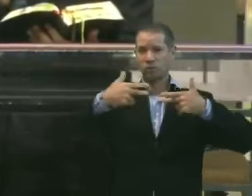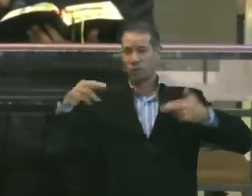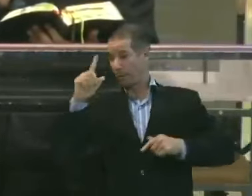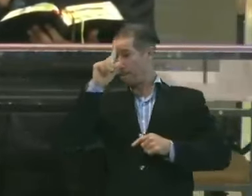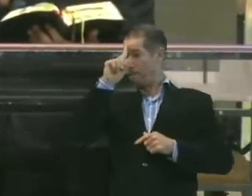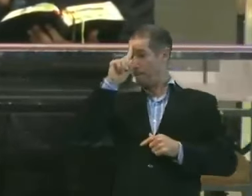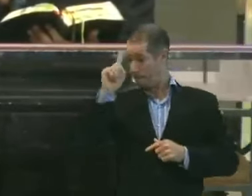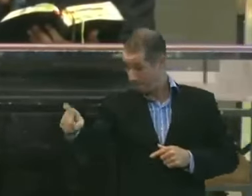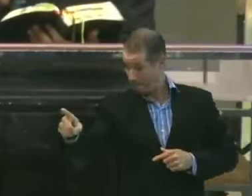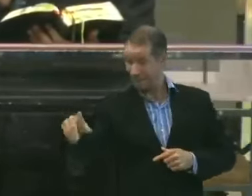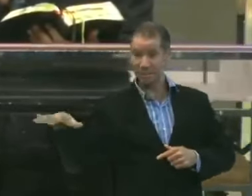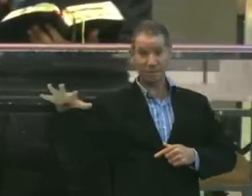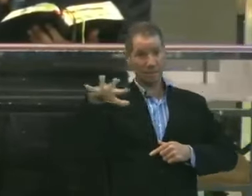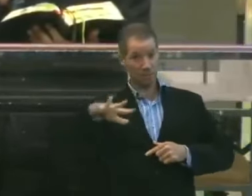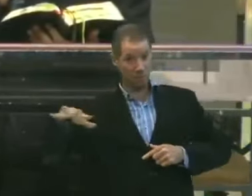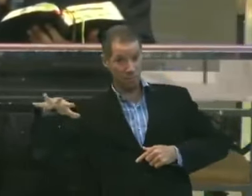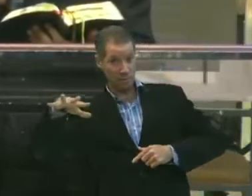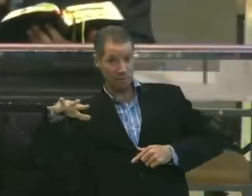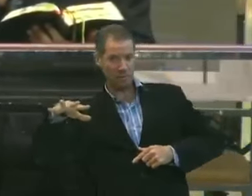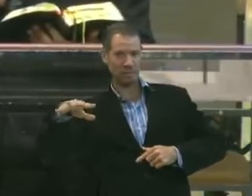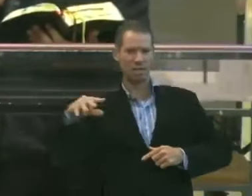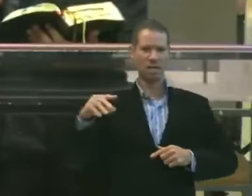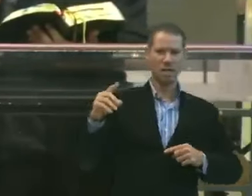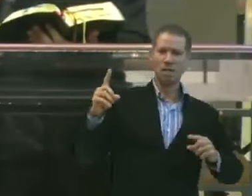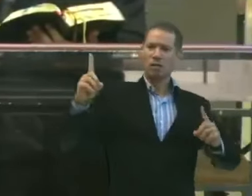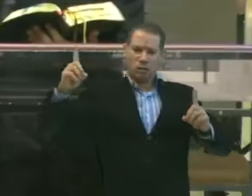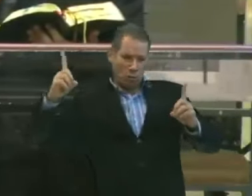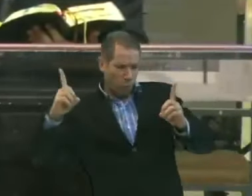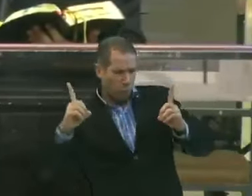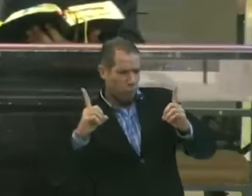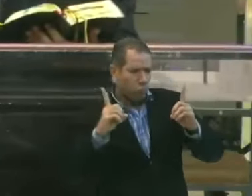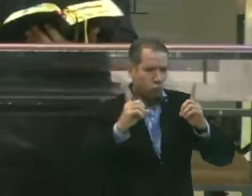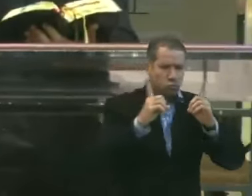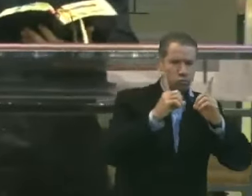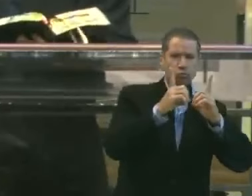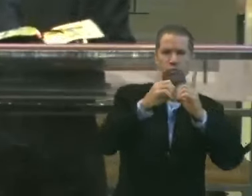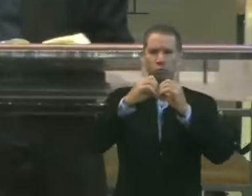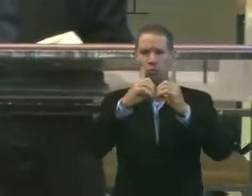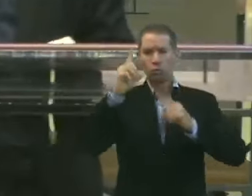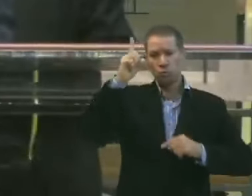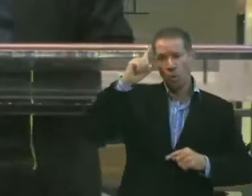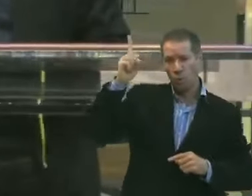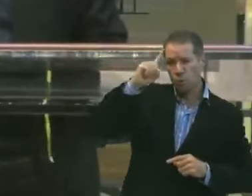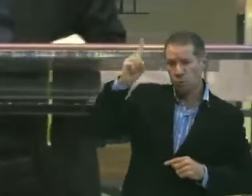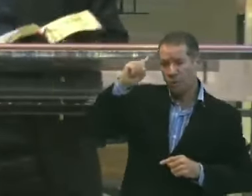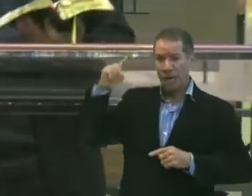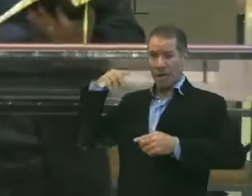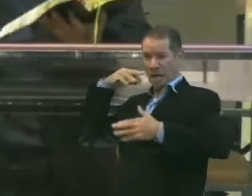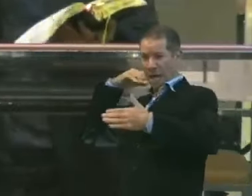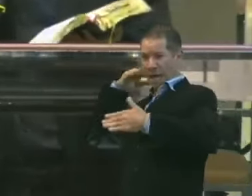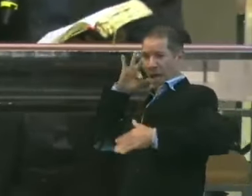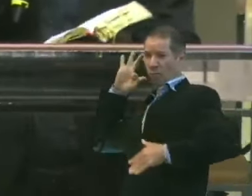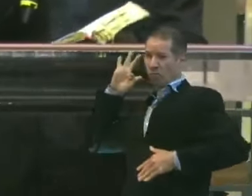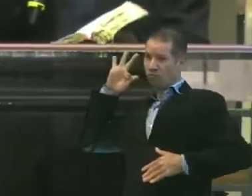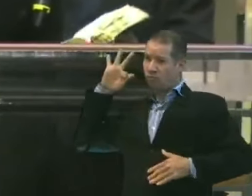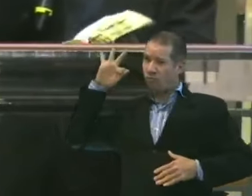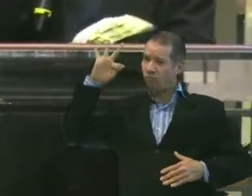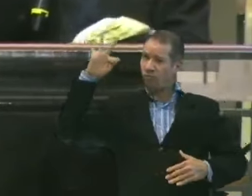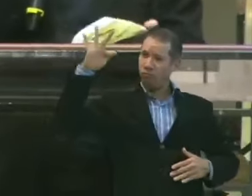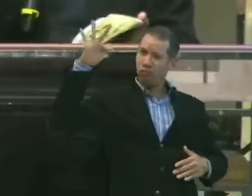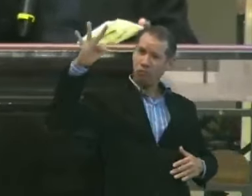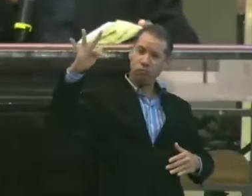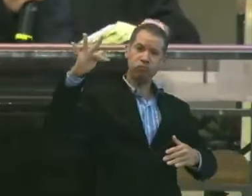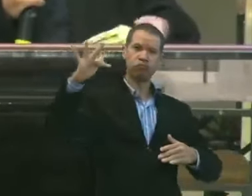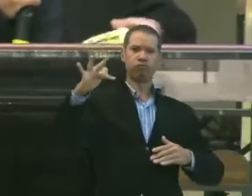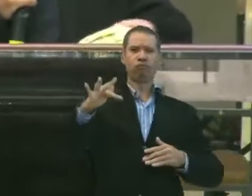ordenado a vocês. E eis que estou com vocês todos os dias até o fim dos